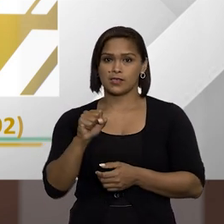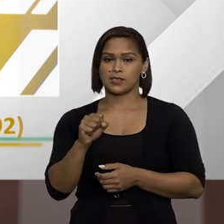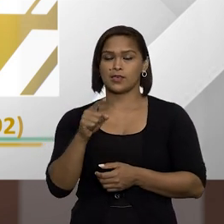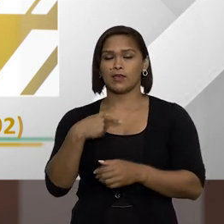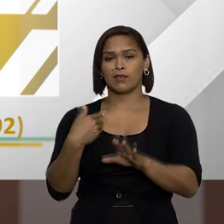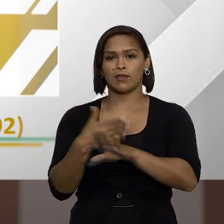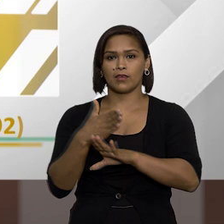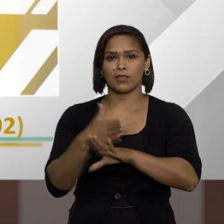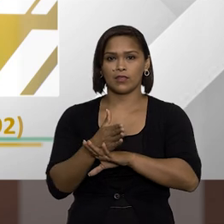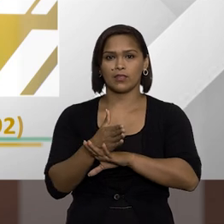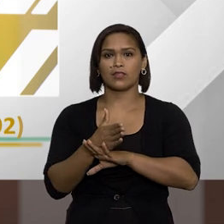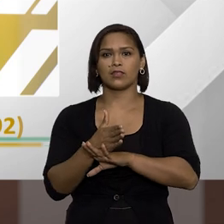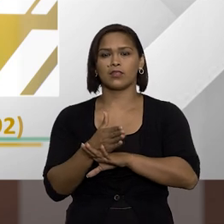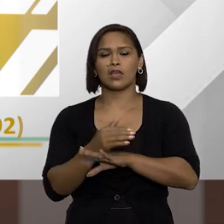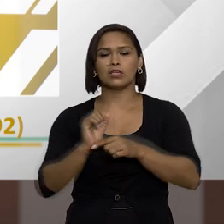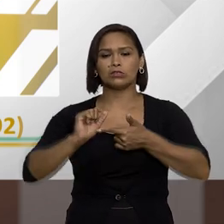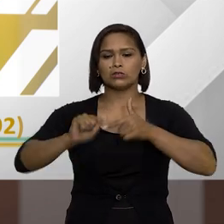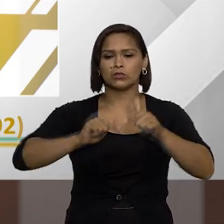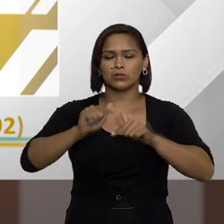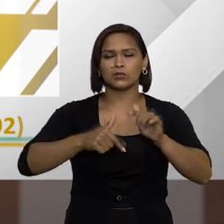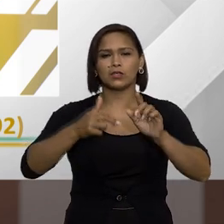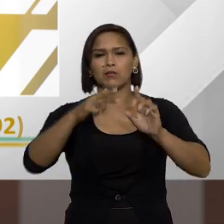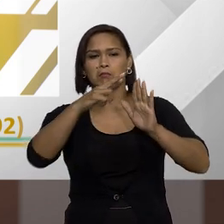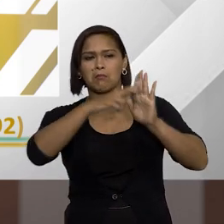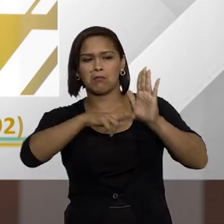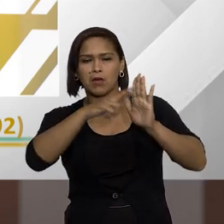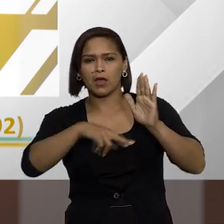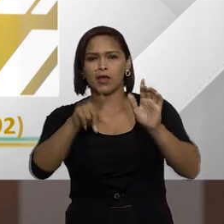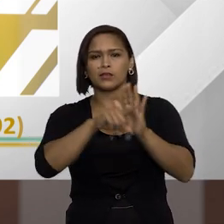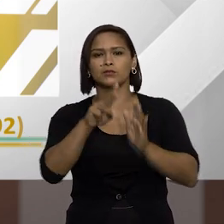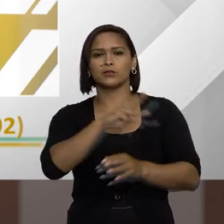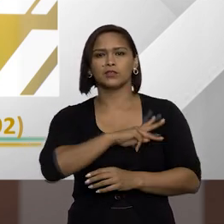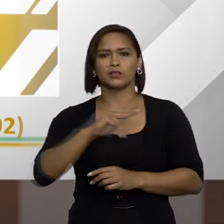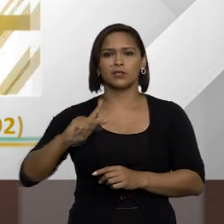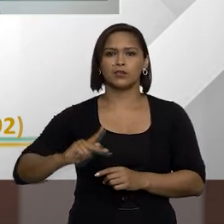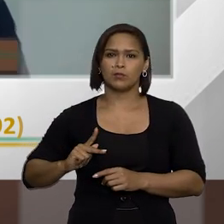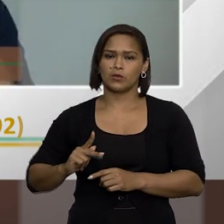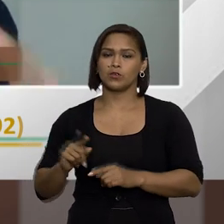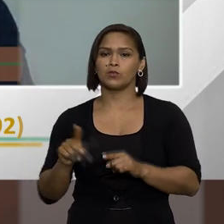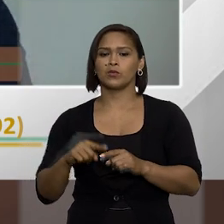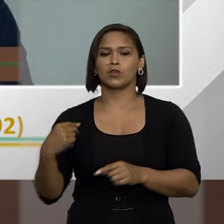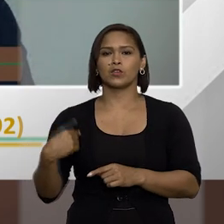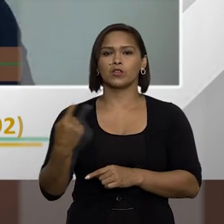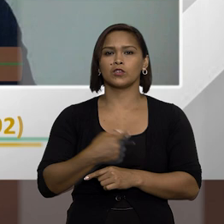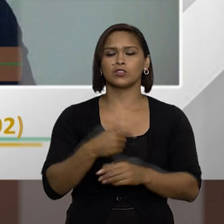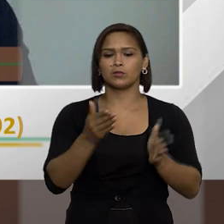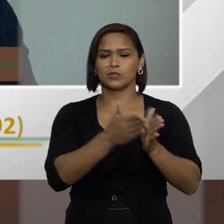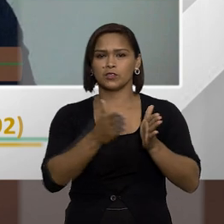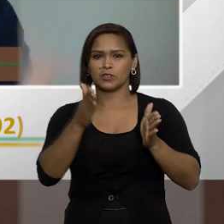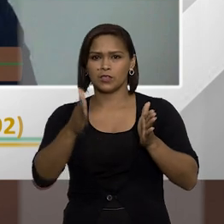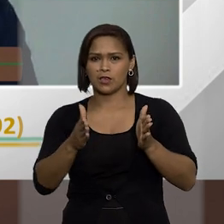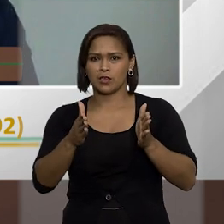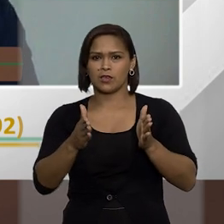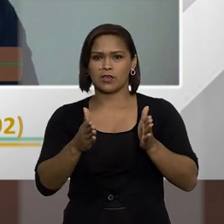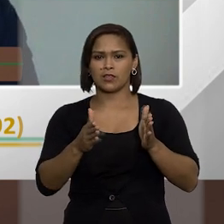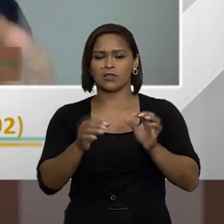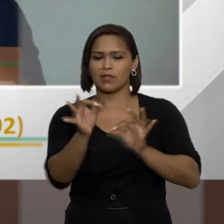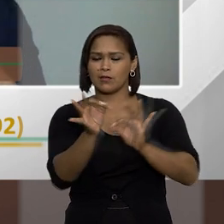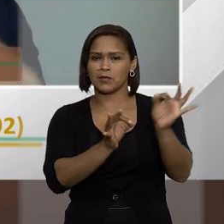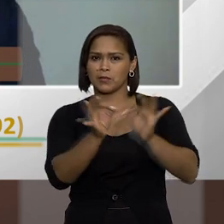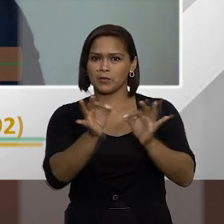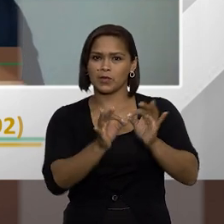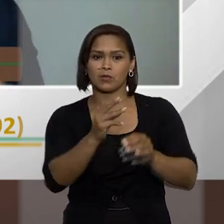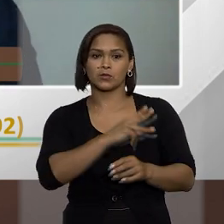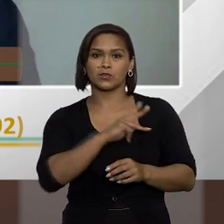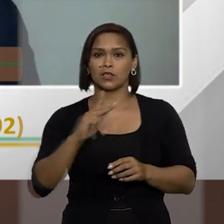dentro dos trabalhos investigativos do ministério público a gente chama de etapa preparatória